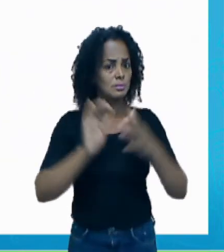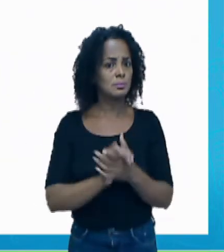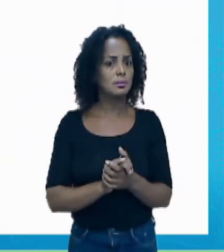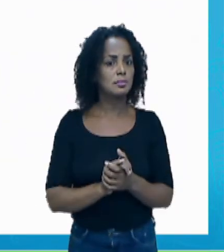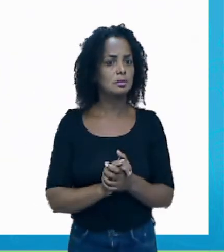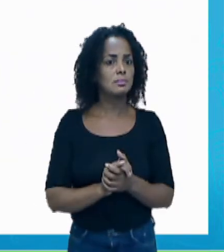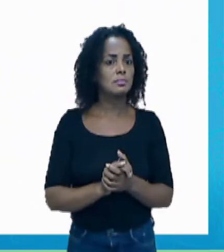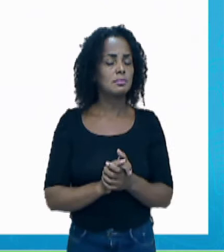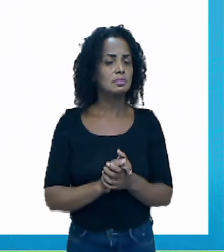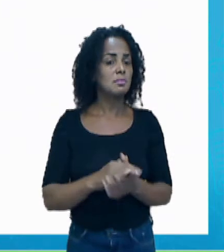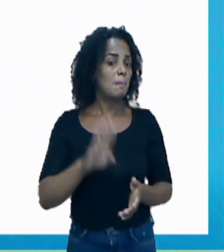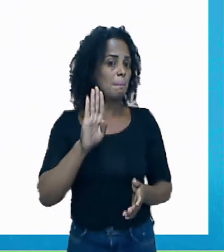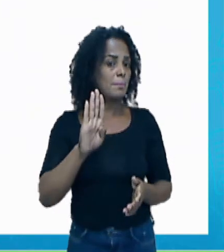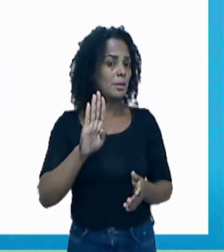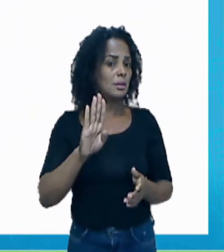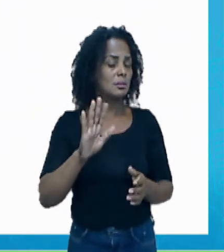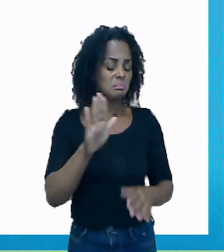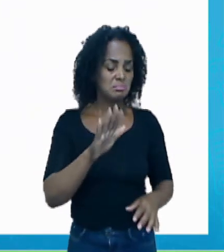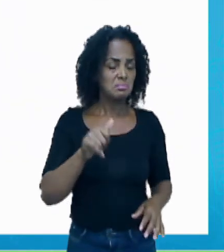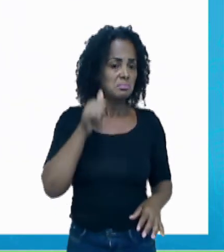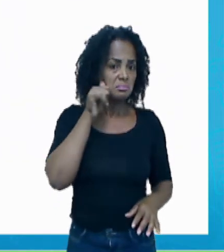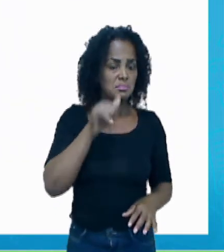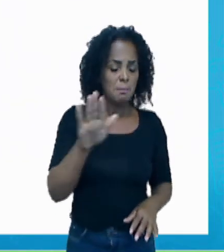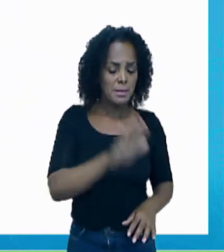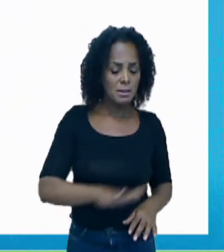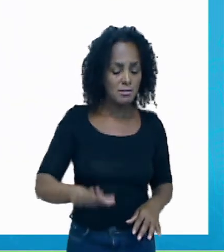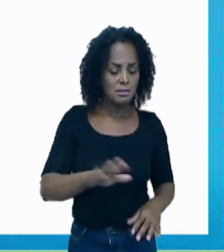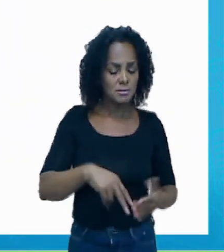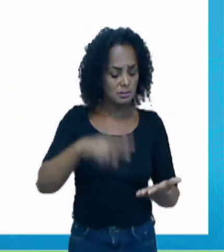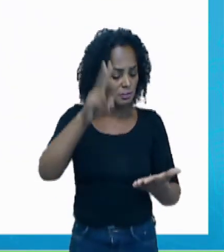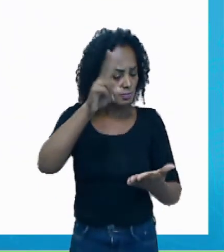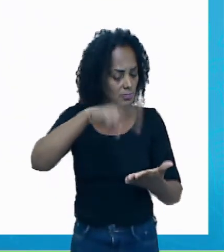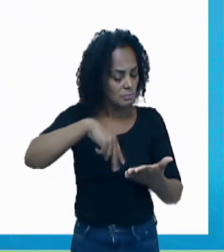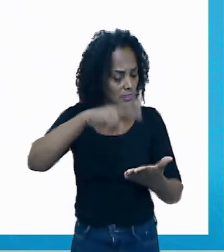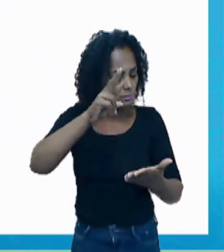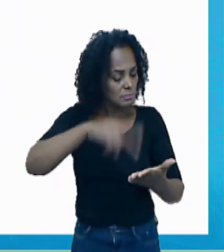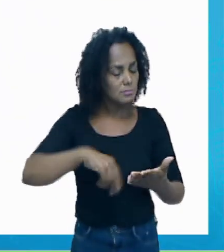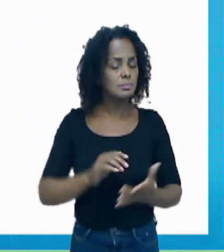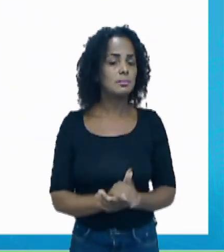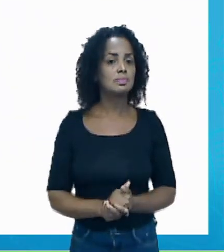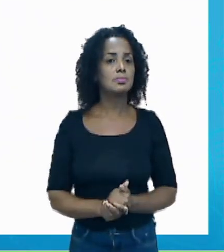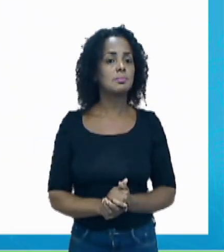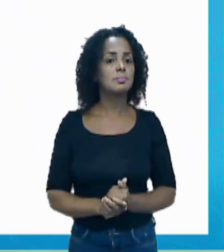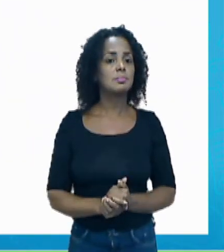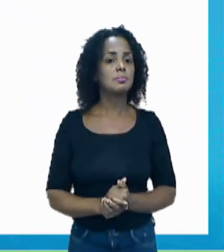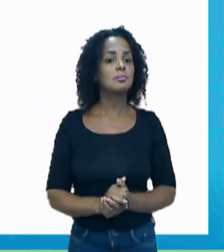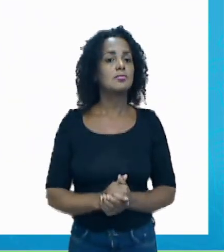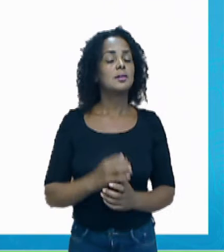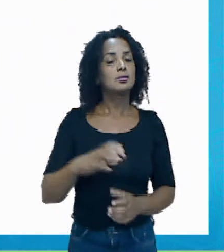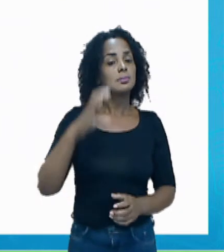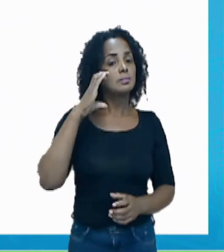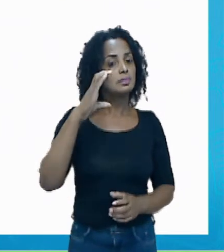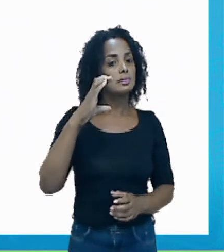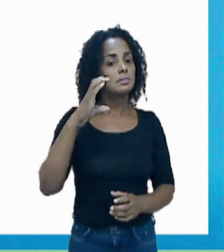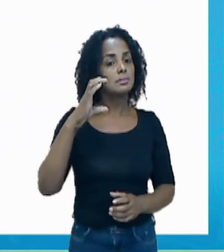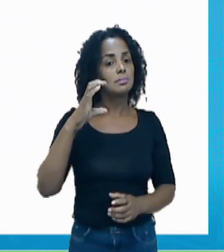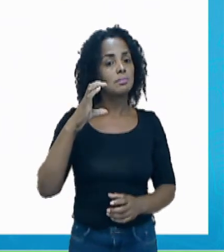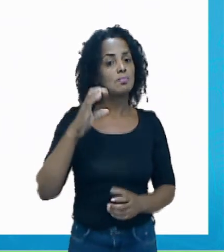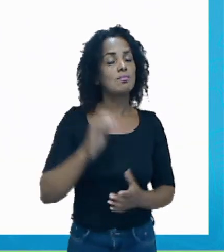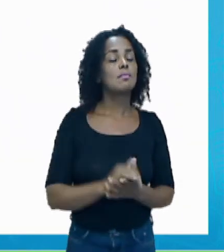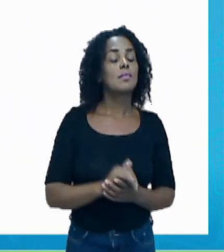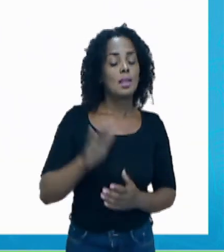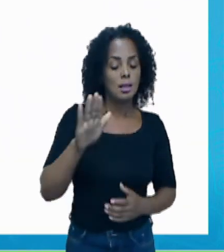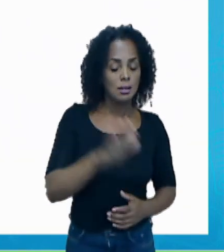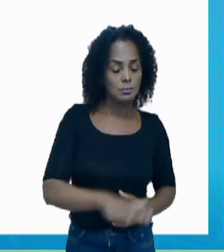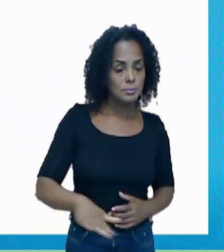Letra B. A menina está lendo. Letra C. O menino